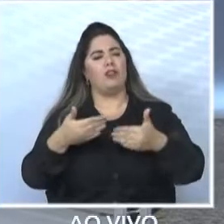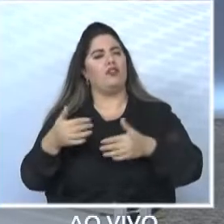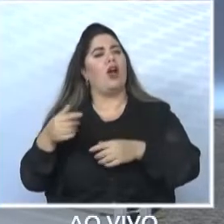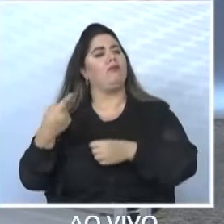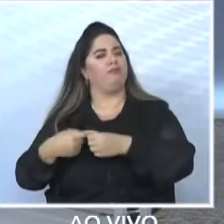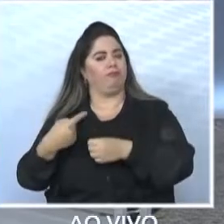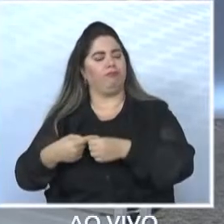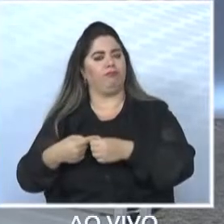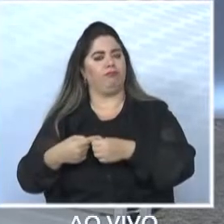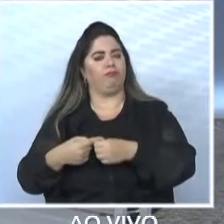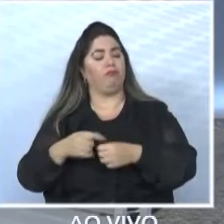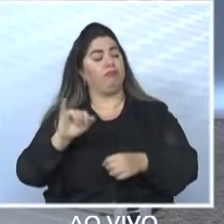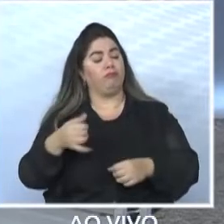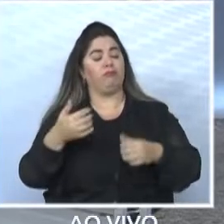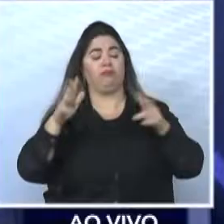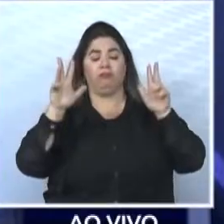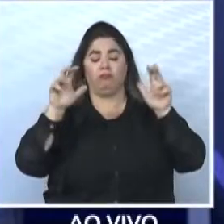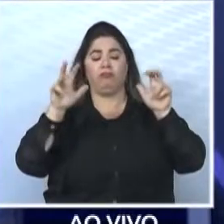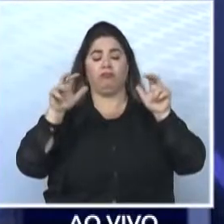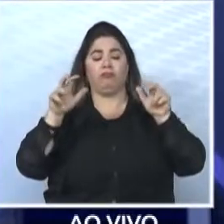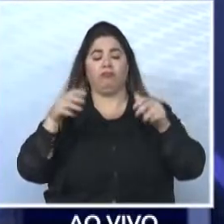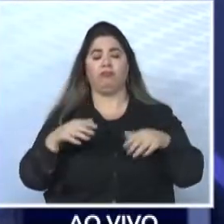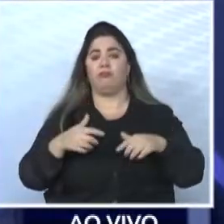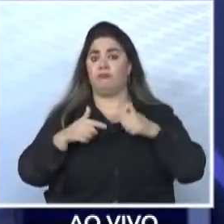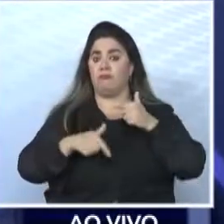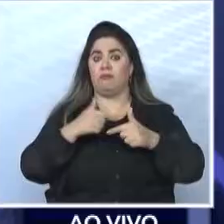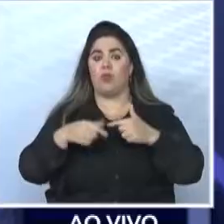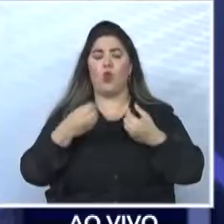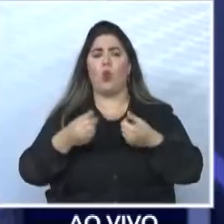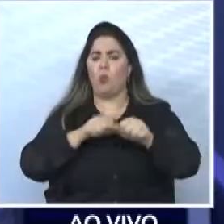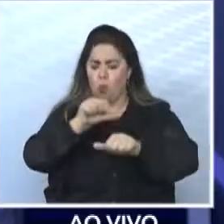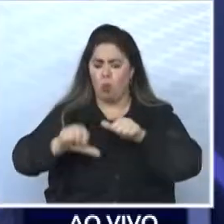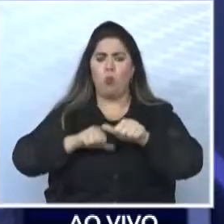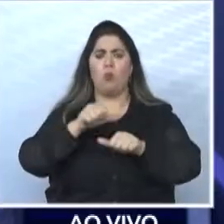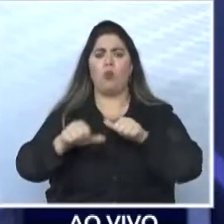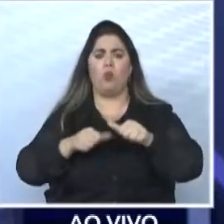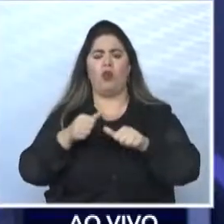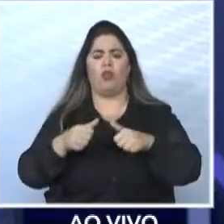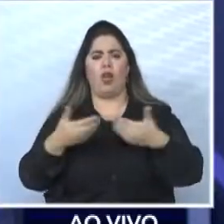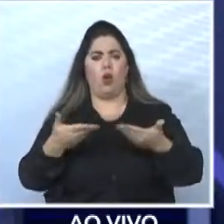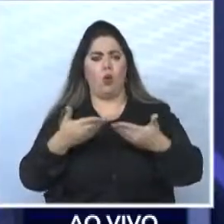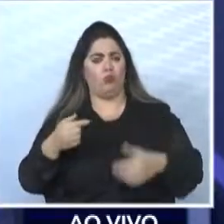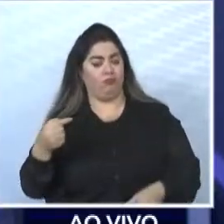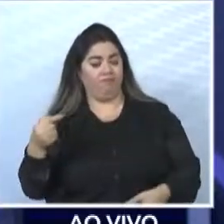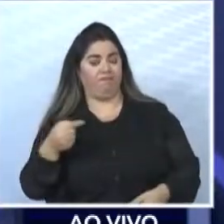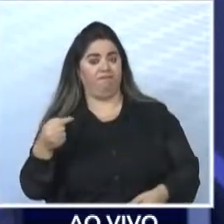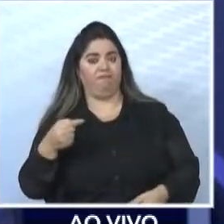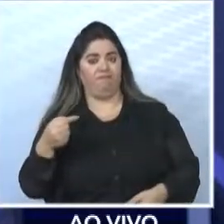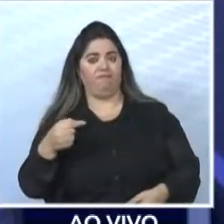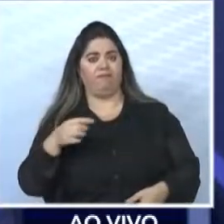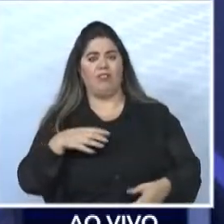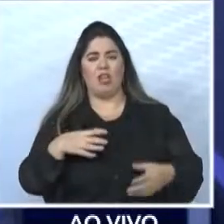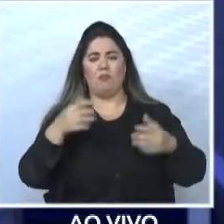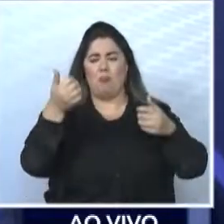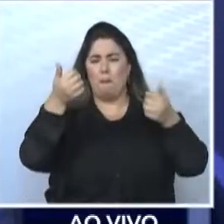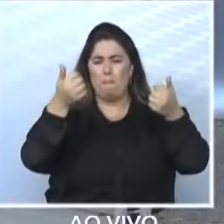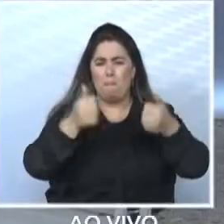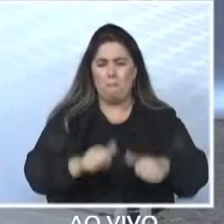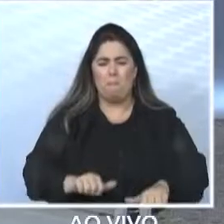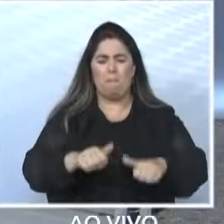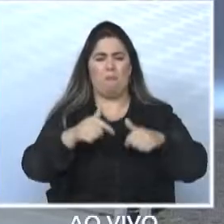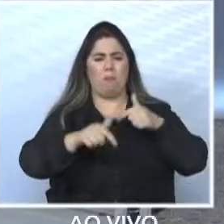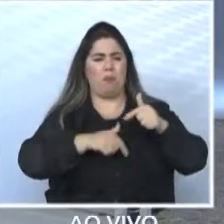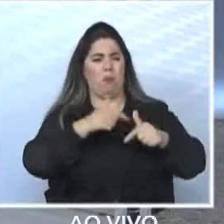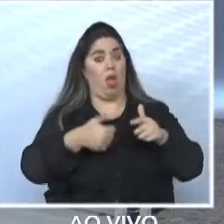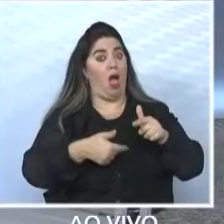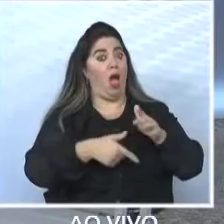senhor citou agora, sobre a questão dos empregos, então, como reverter isso? Cajé de negativo, empregos em queda com a pandemia, já estava em queda antes da pandemia em